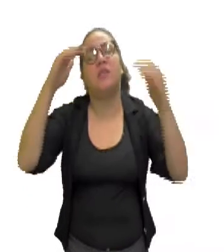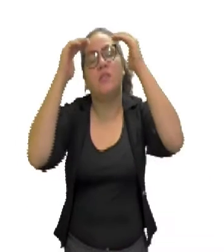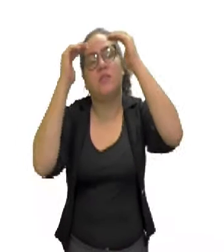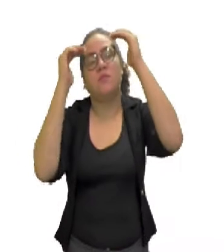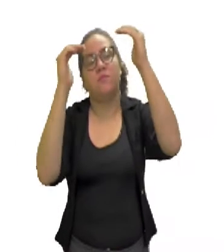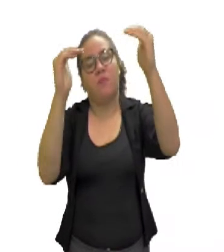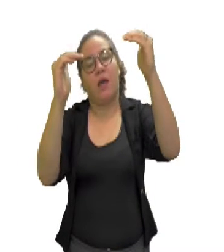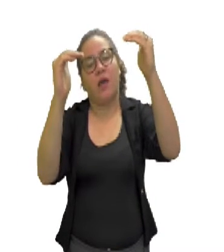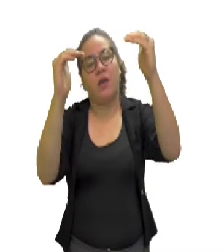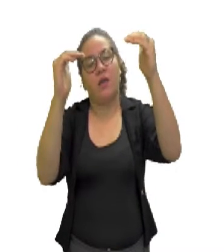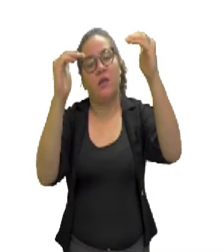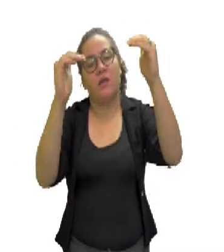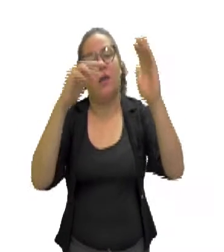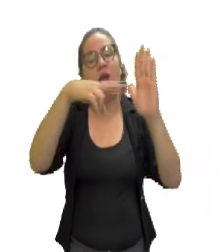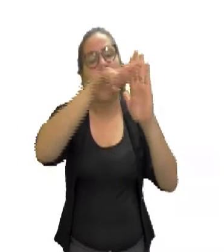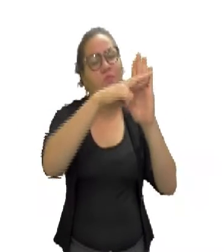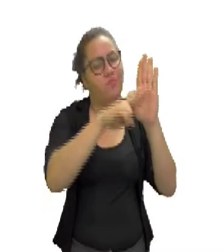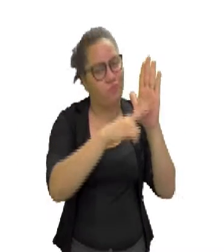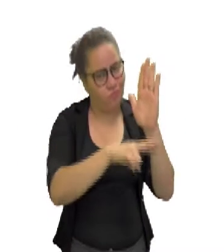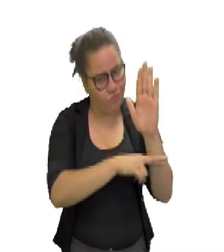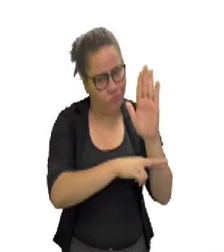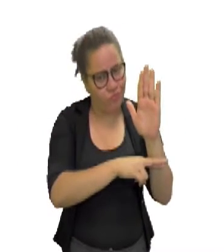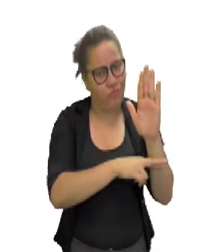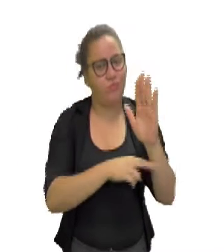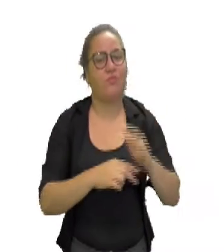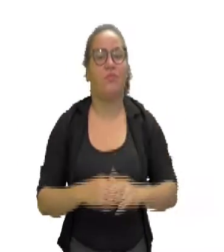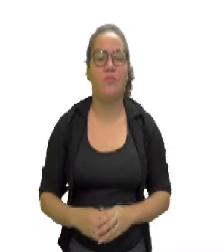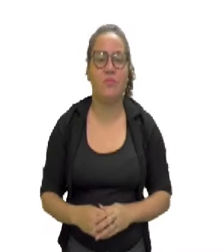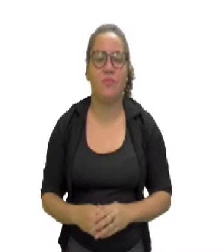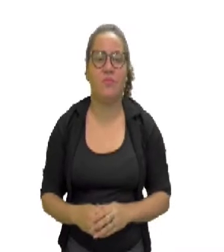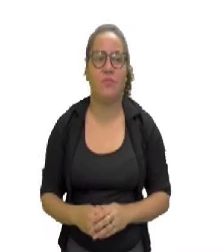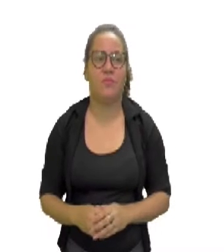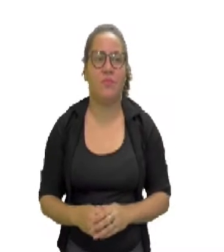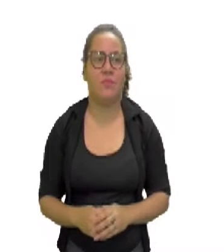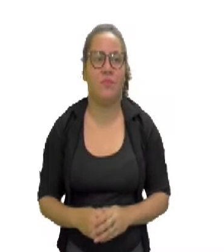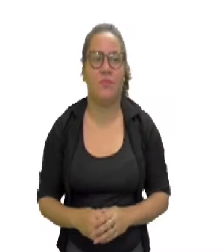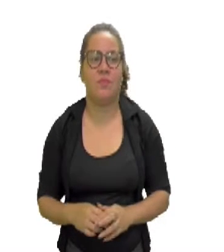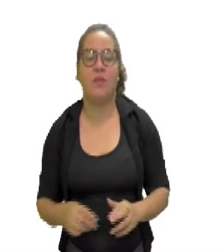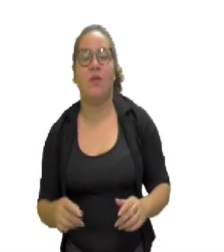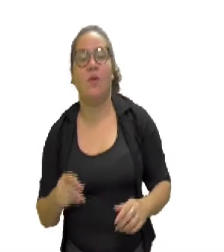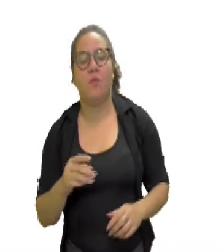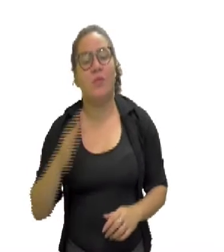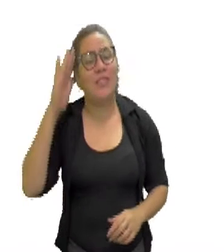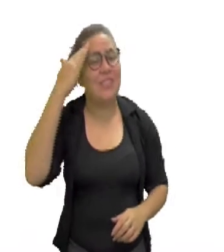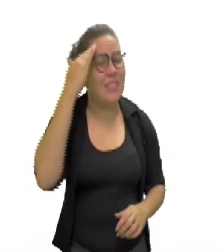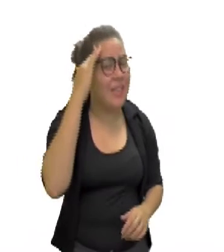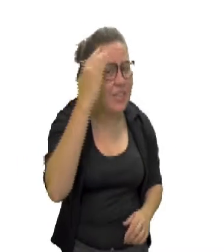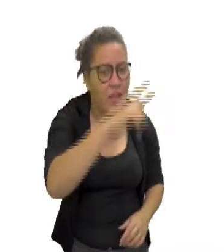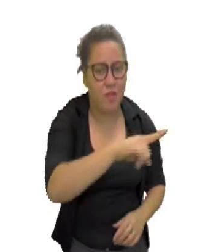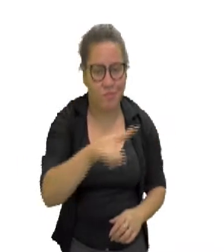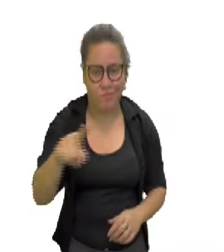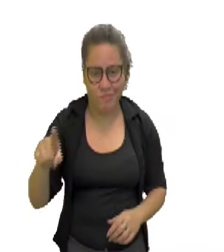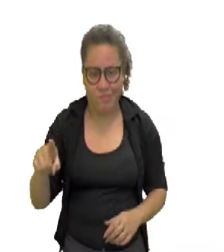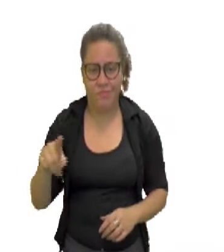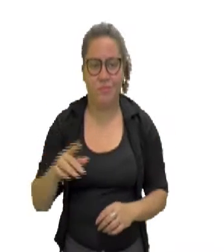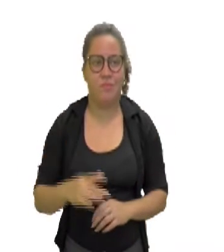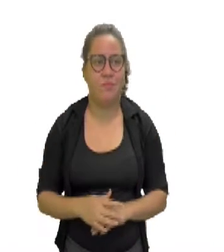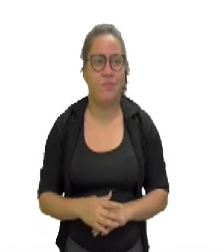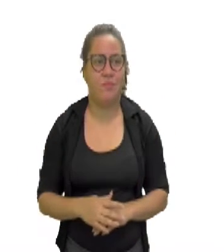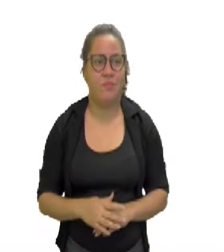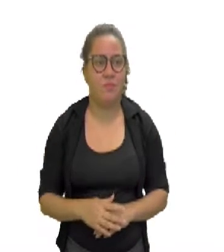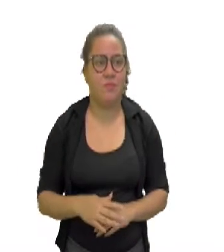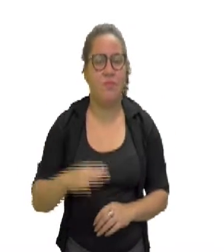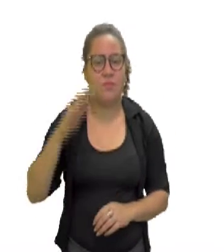rigorosamente às regras. Então, já deu pra gente entender um pouquinho aí, aliás,